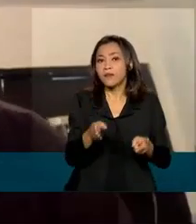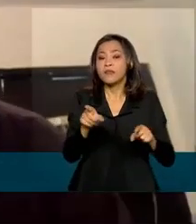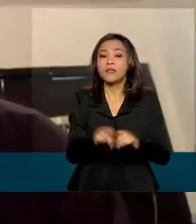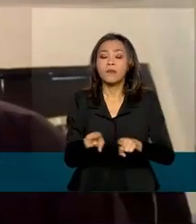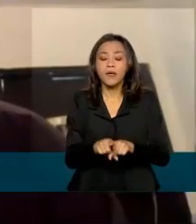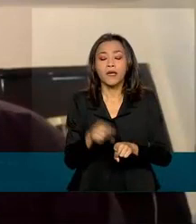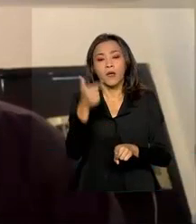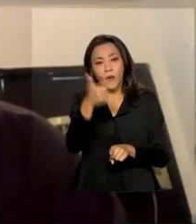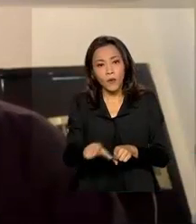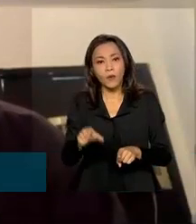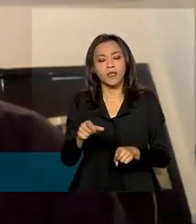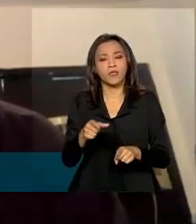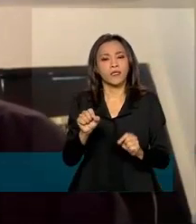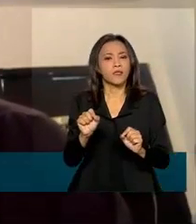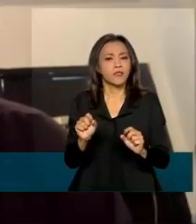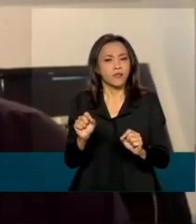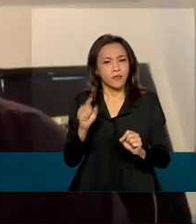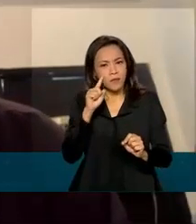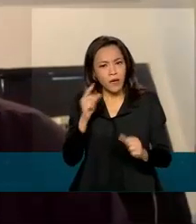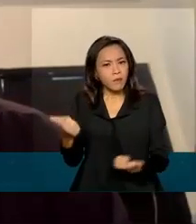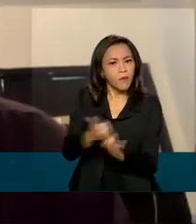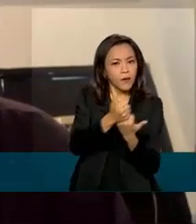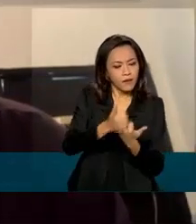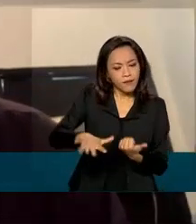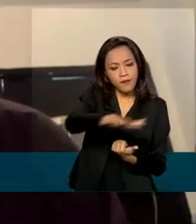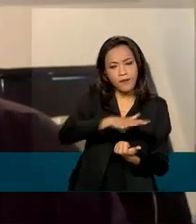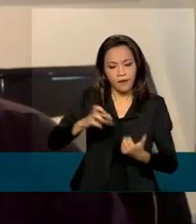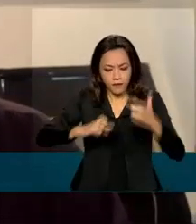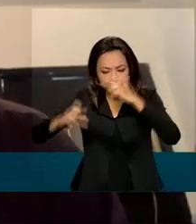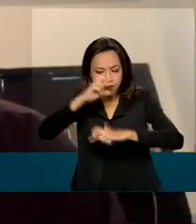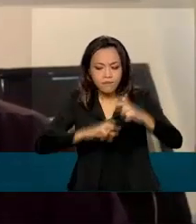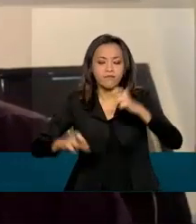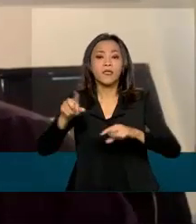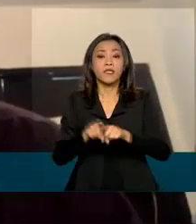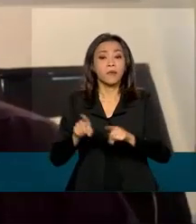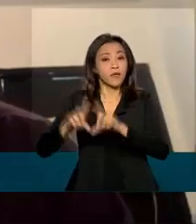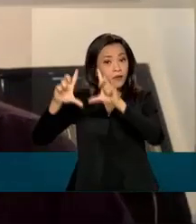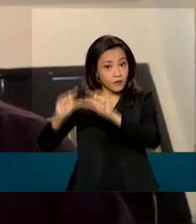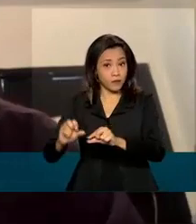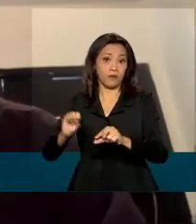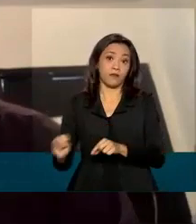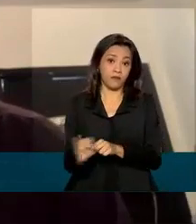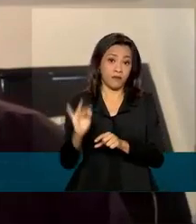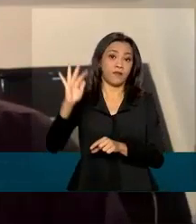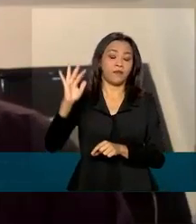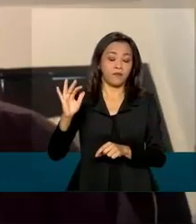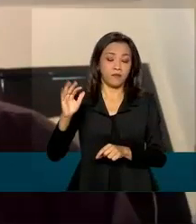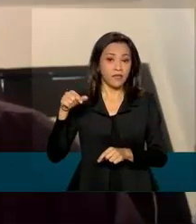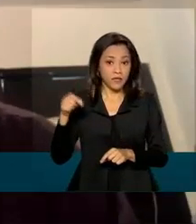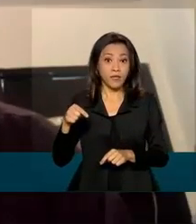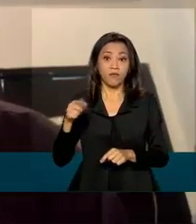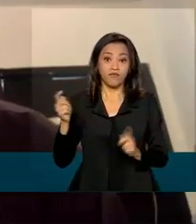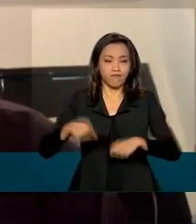consolidação fiscal e você ter um arrefecimento da inflação, que vai fazer com que os